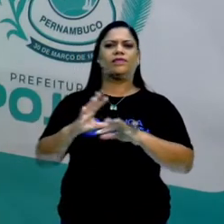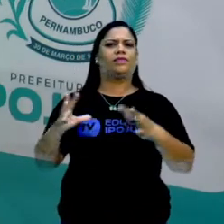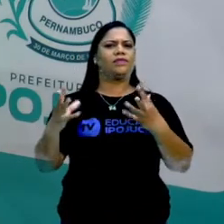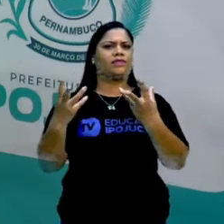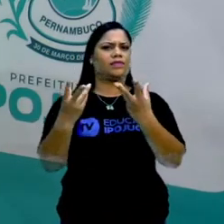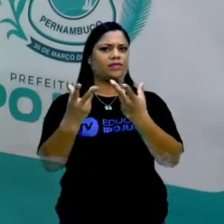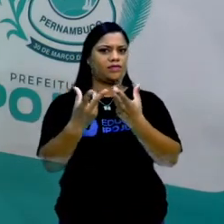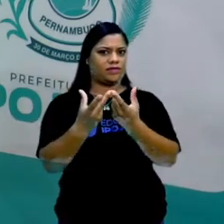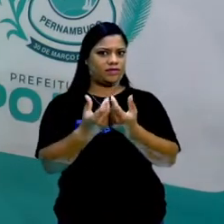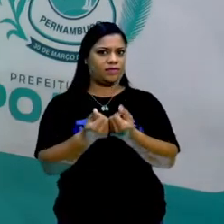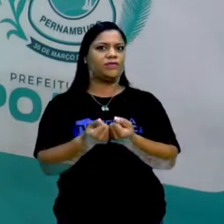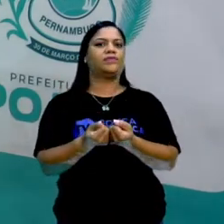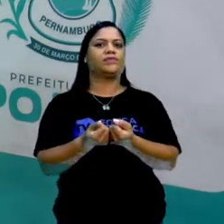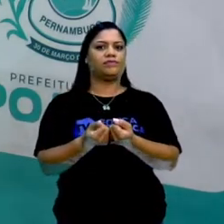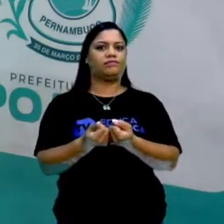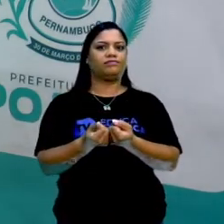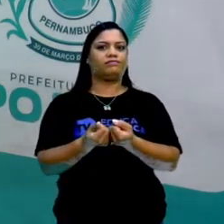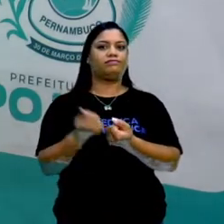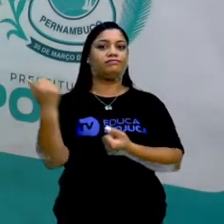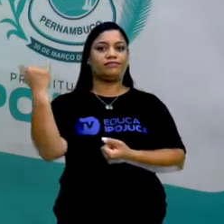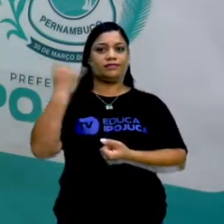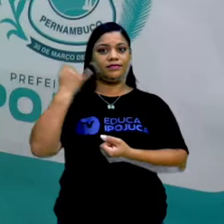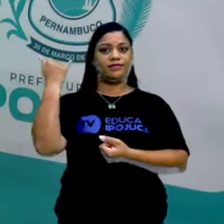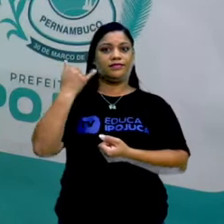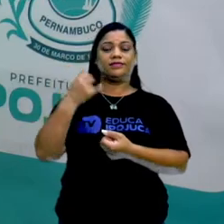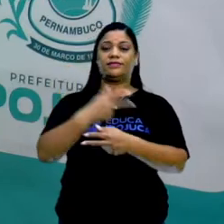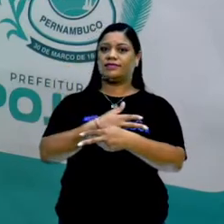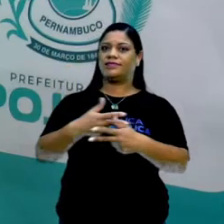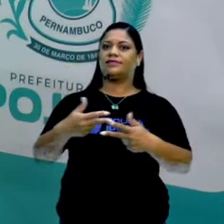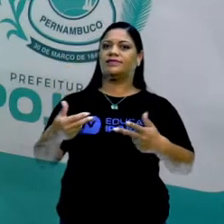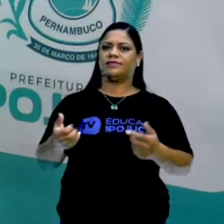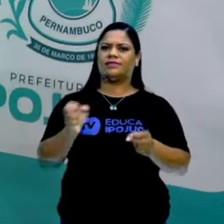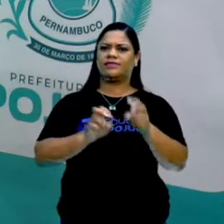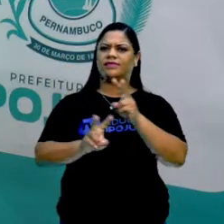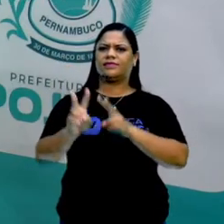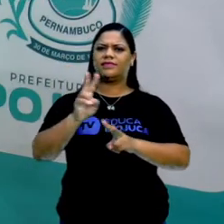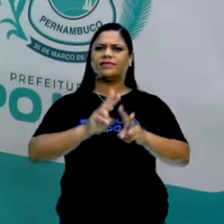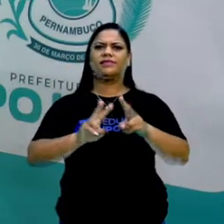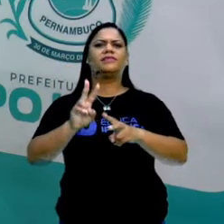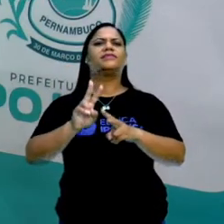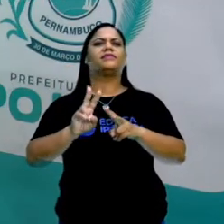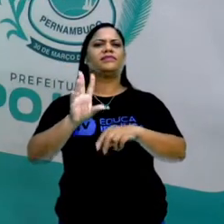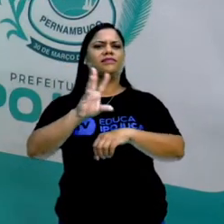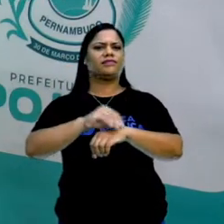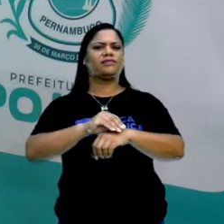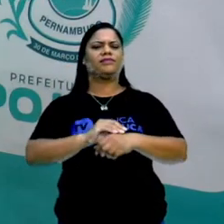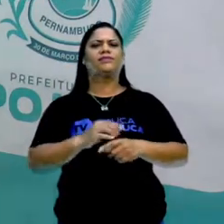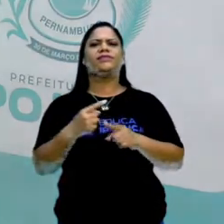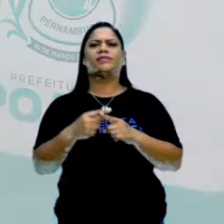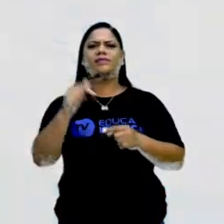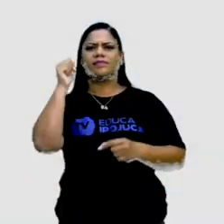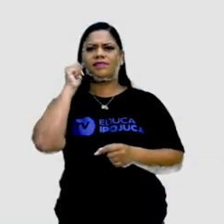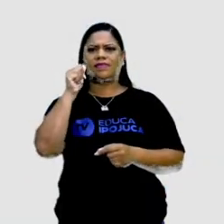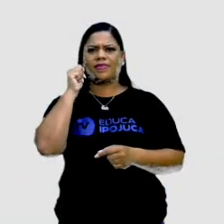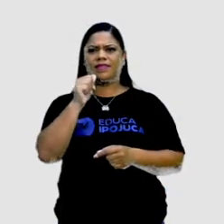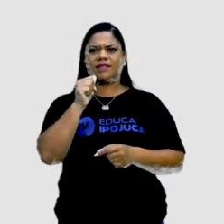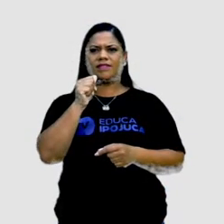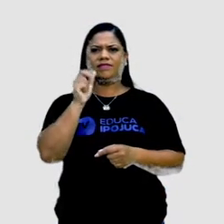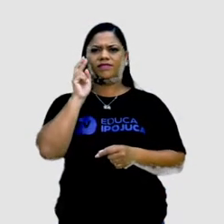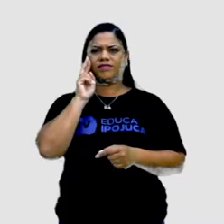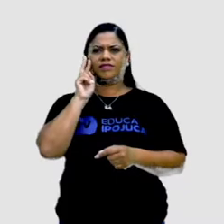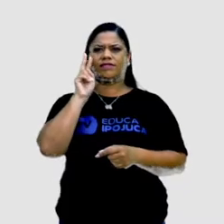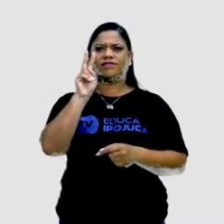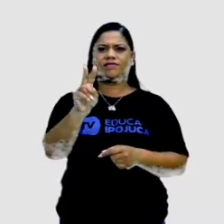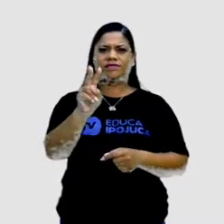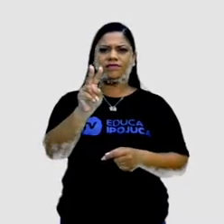isso quer nos dizer alguma coisa, tá? Observem bem aí essa imagem. Por que que a menina não está olhando